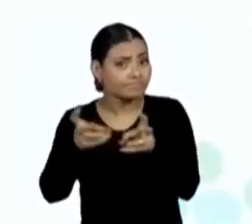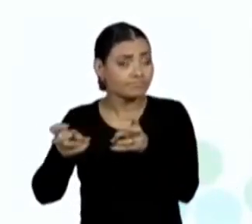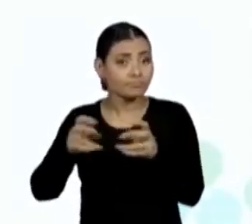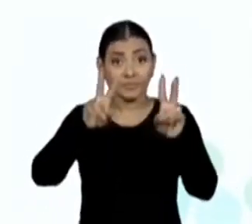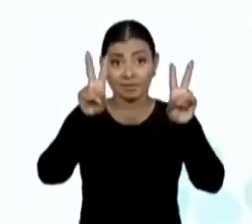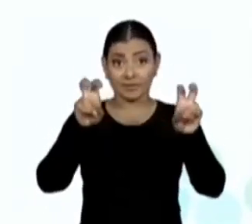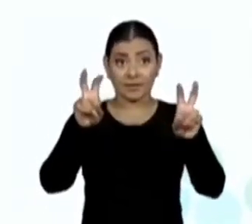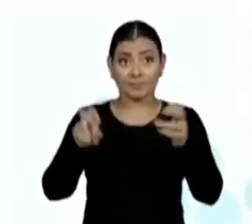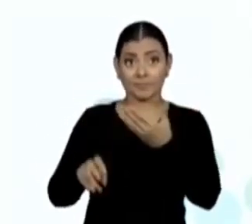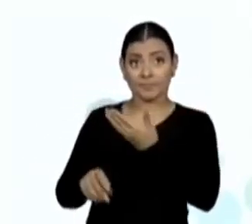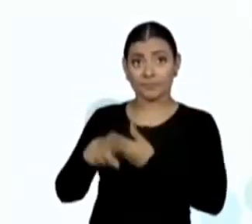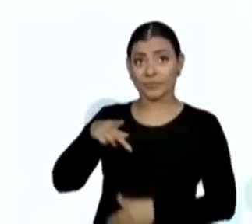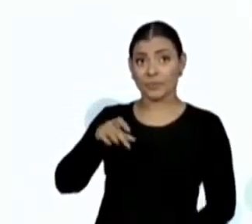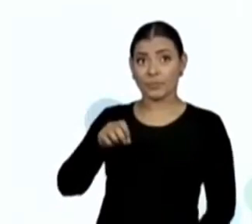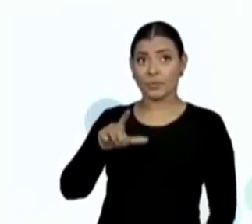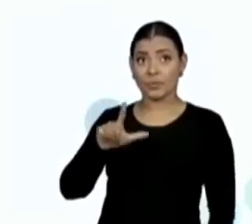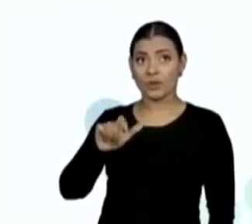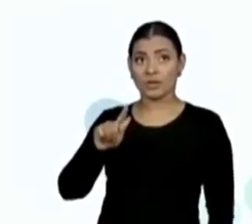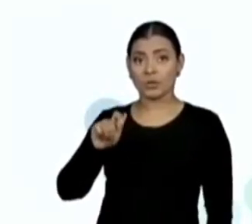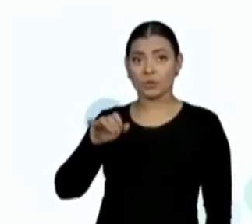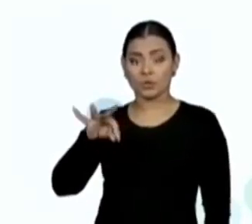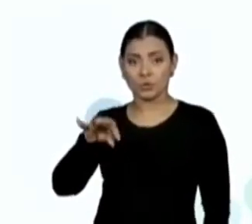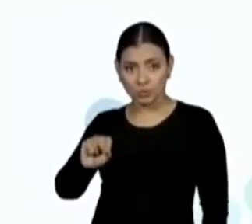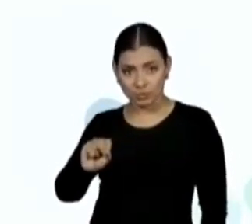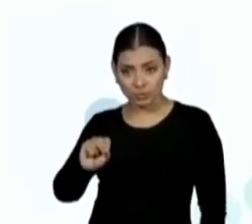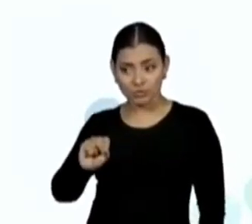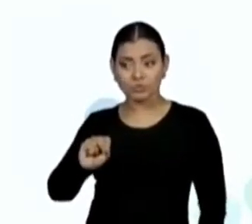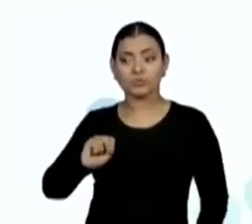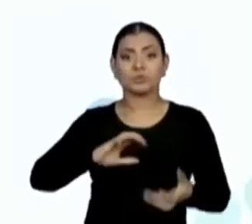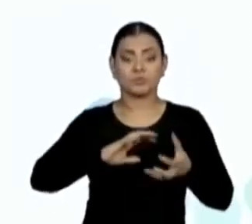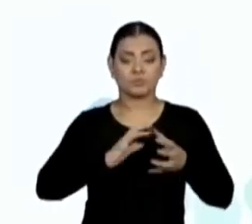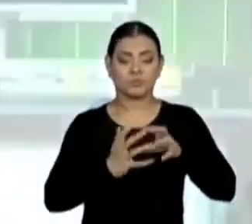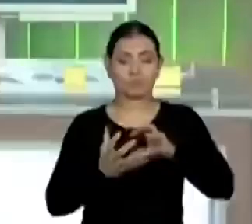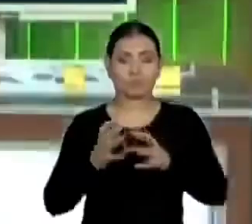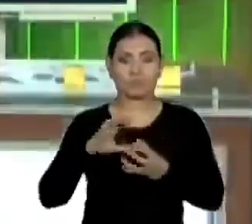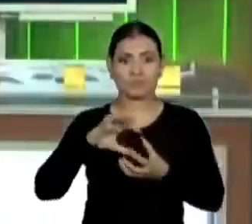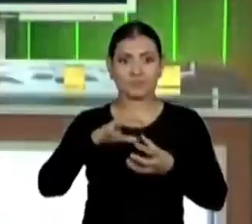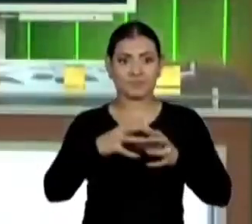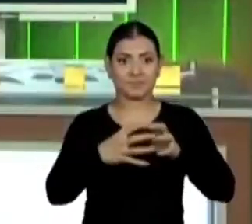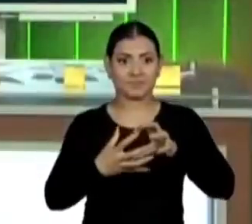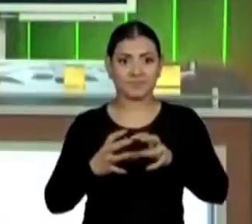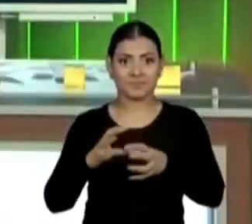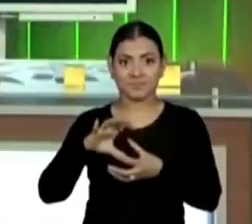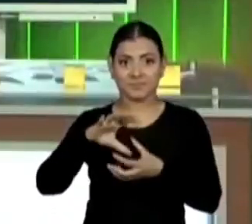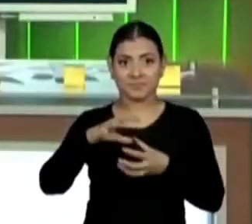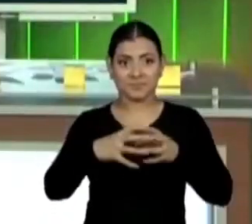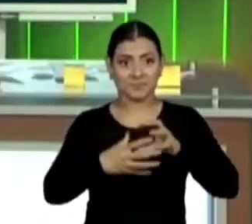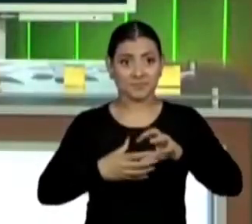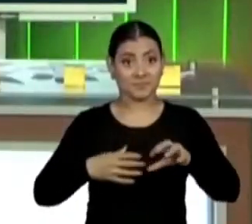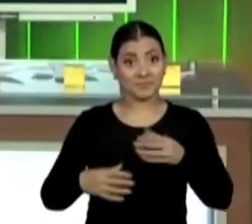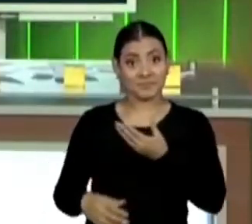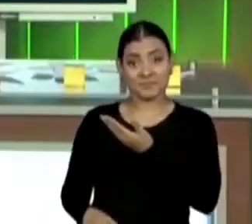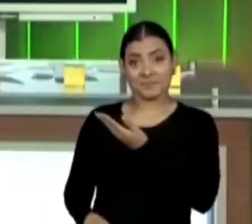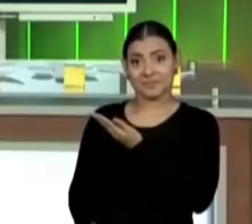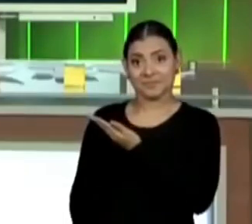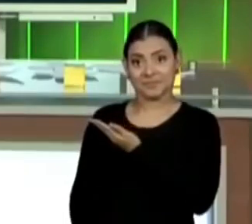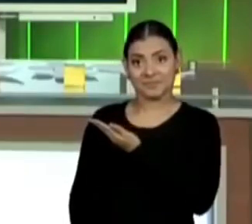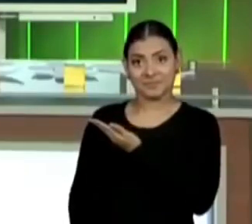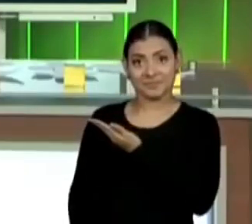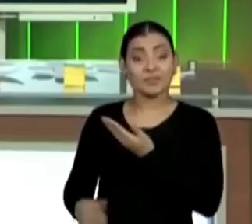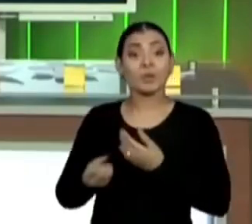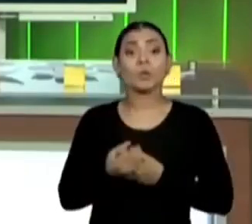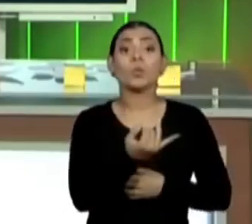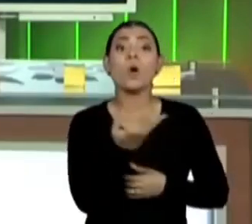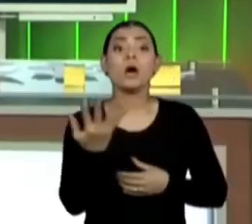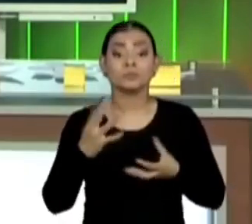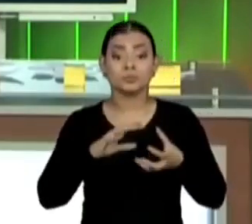da nossa aula é polígonos, polígonos, figuras geométricas com lados. Quantos